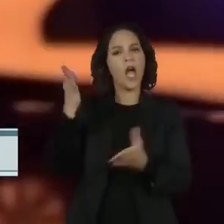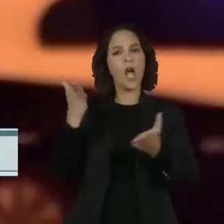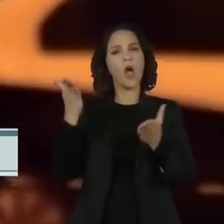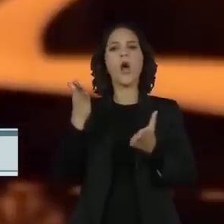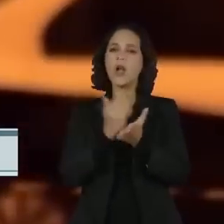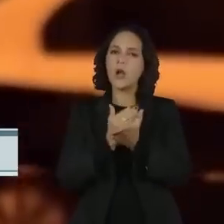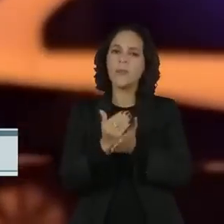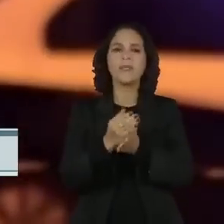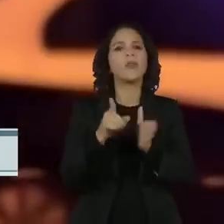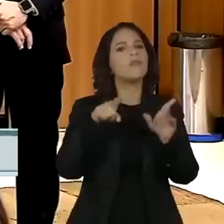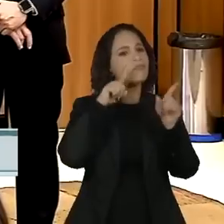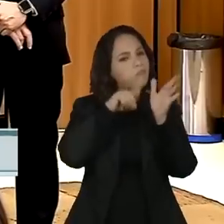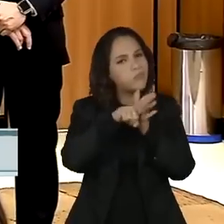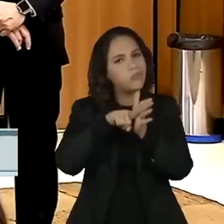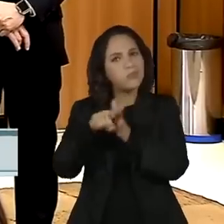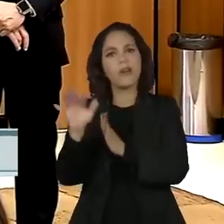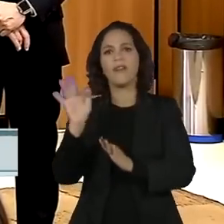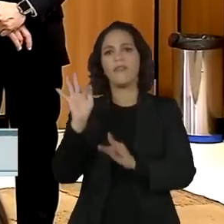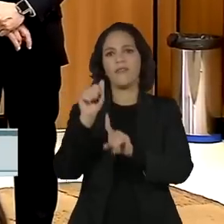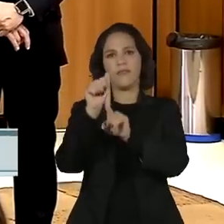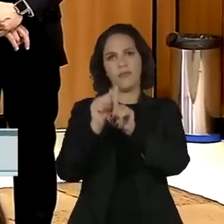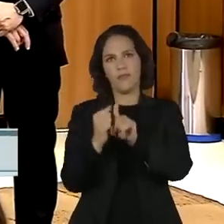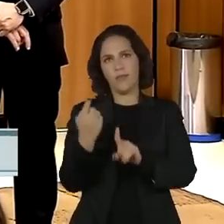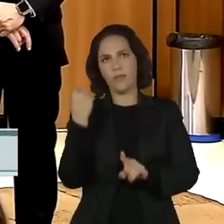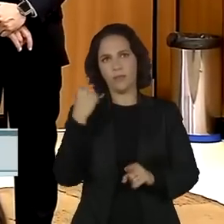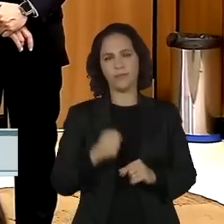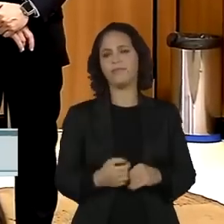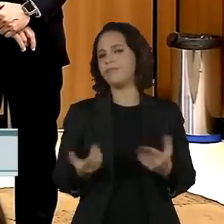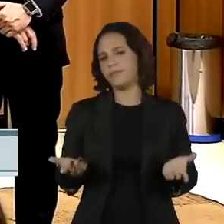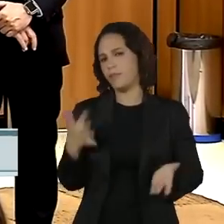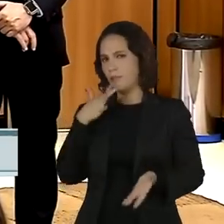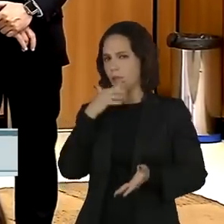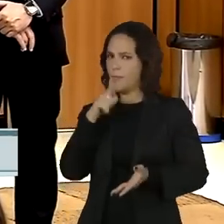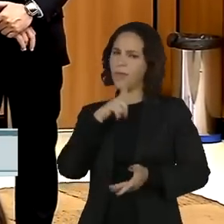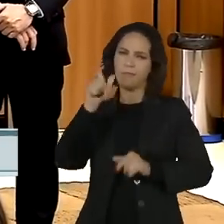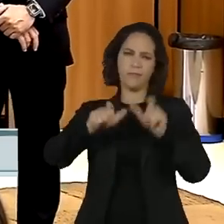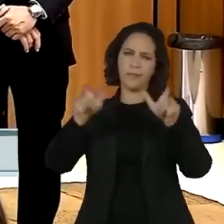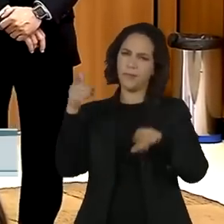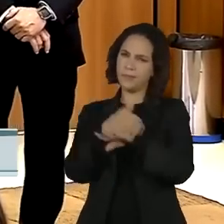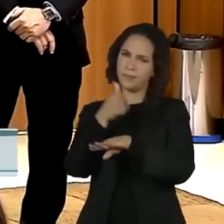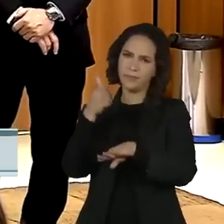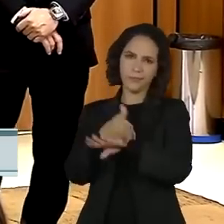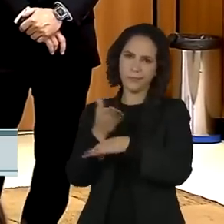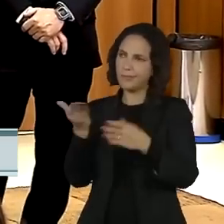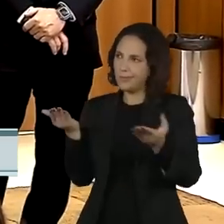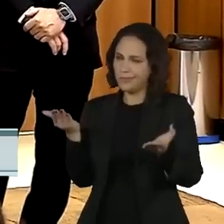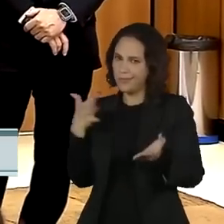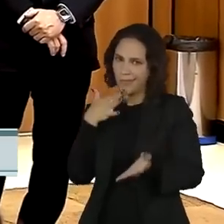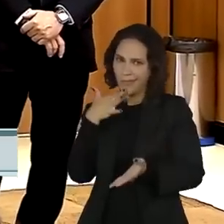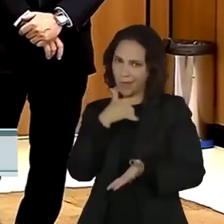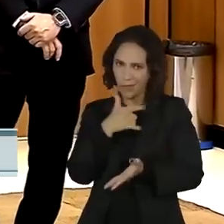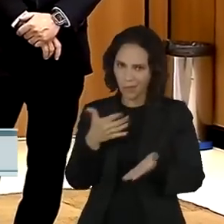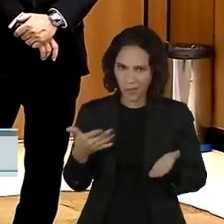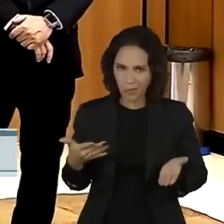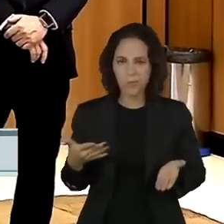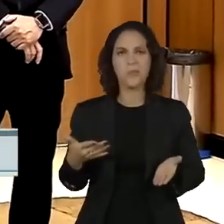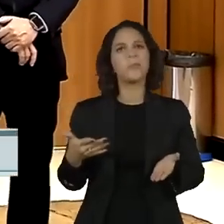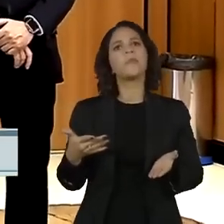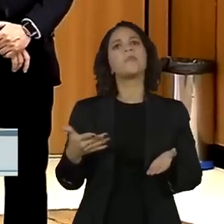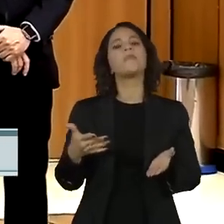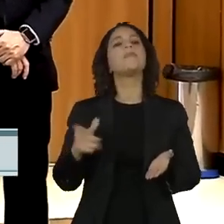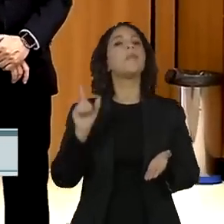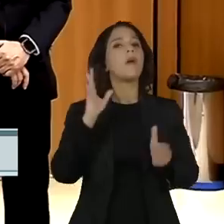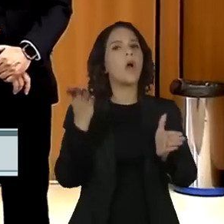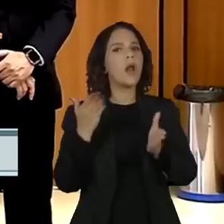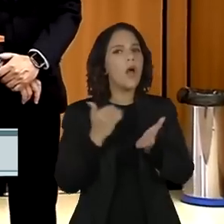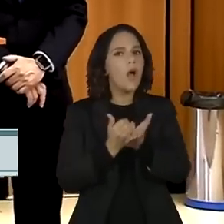investigações em fevereiro. Sem dúvida há a participação de outras pessoas, isso é indiscutível. Os